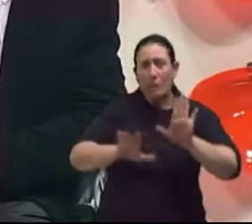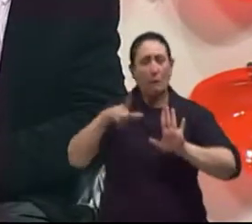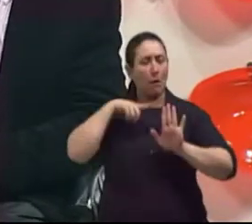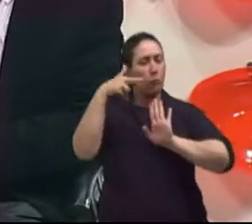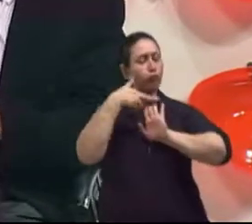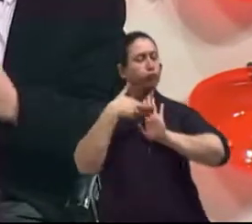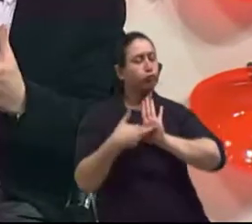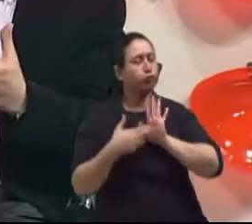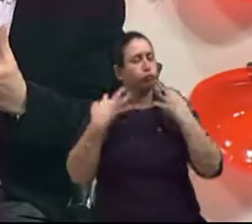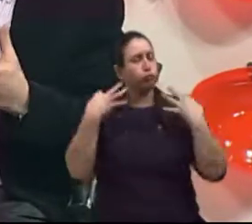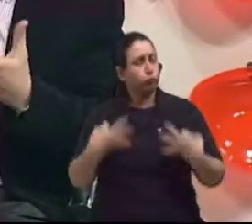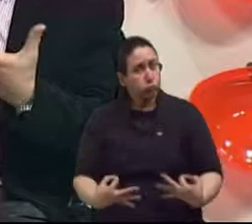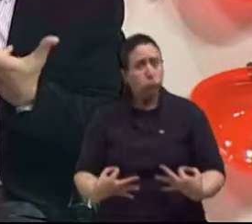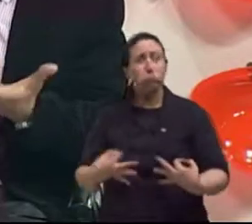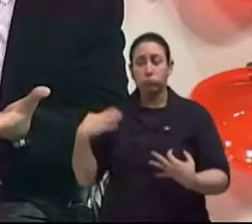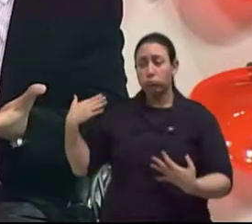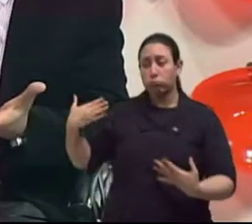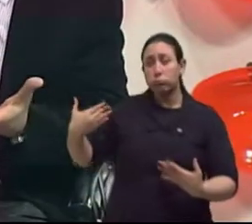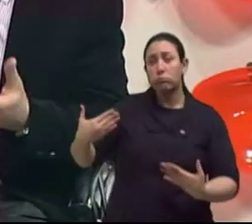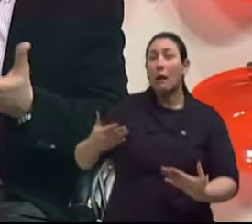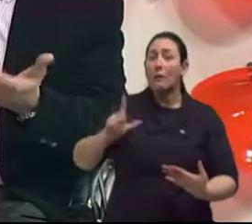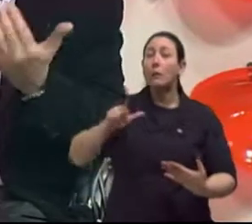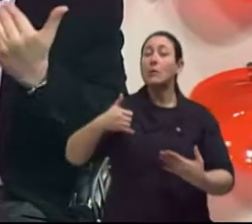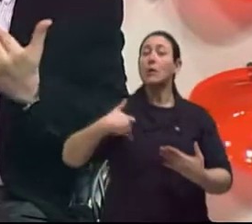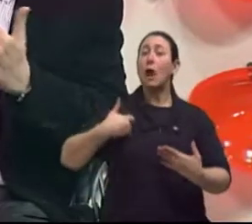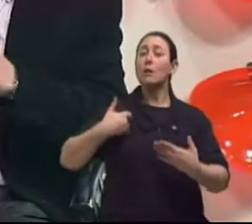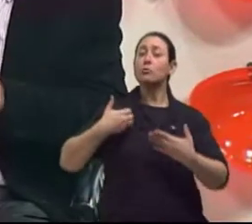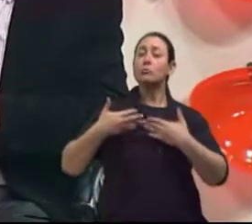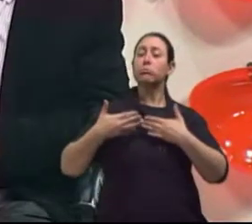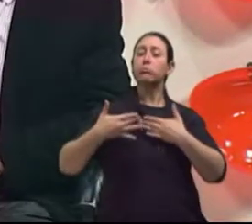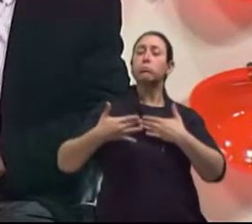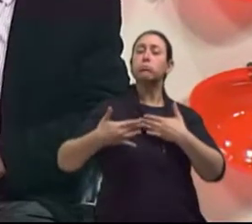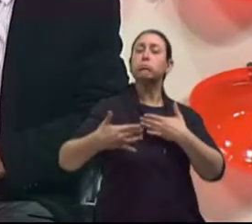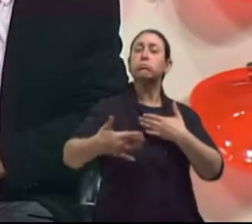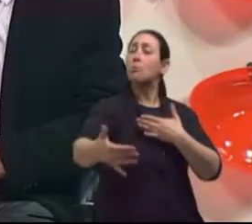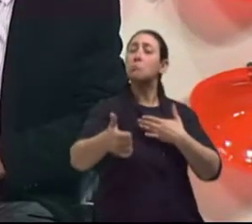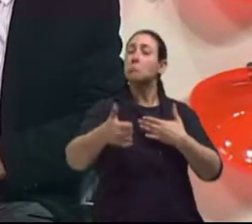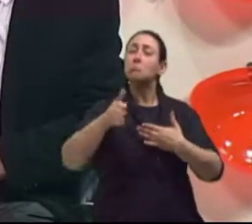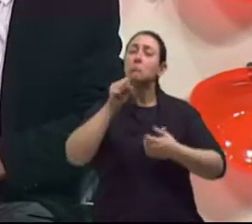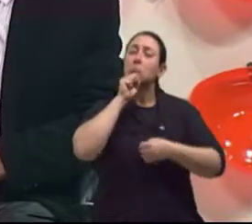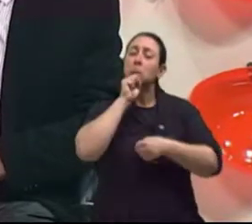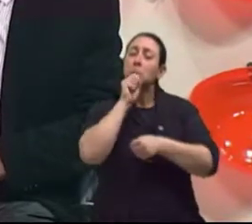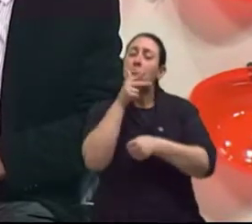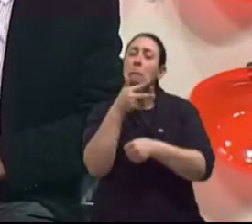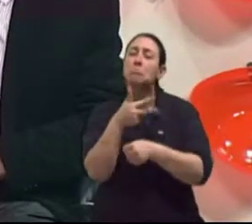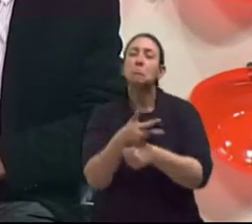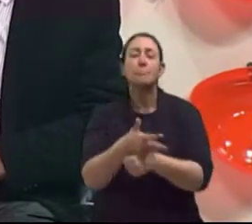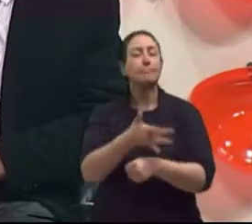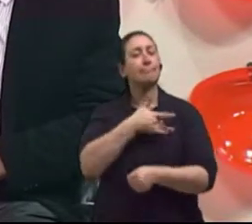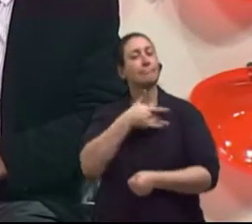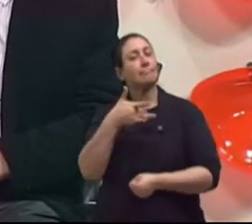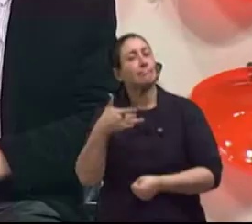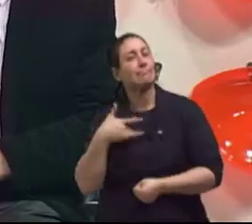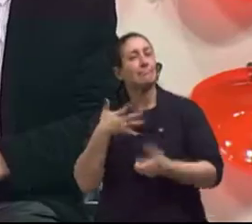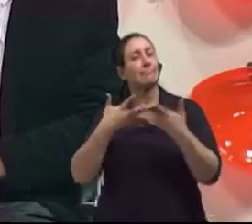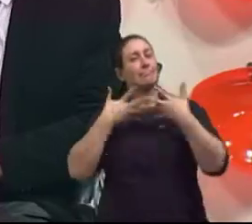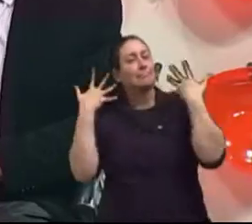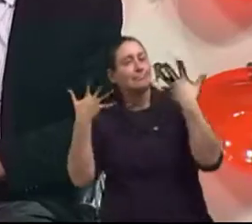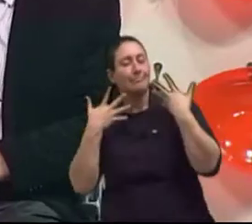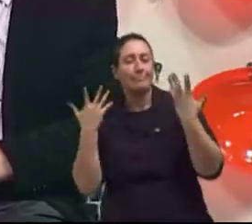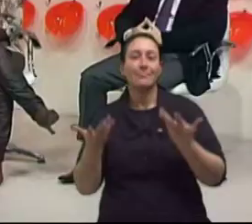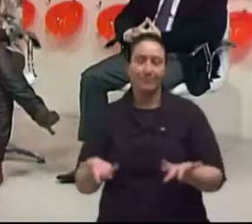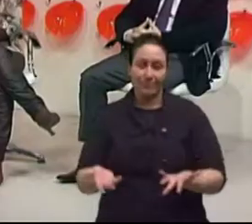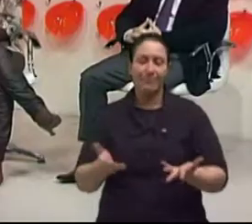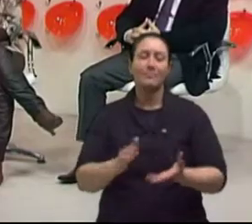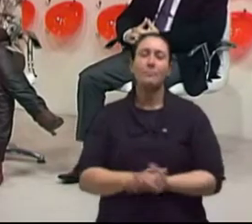adiante. Quando a gente tiver um pouquinho mais de anos, a gente vai usufruir isso de uma forma mais saudável. Claro, claro.